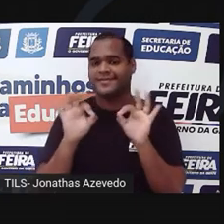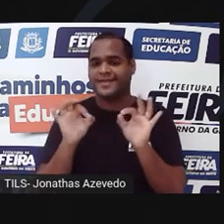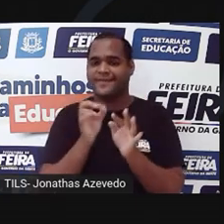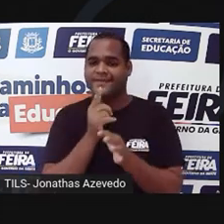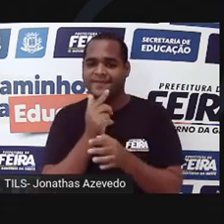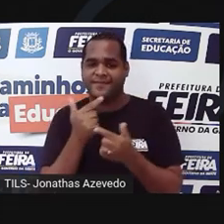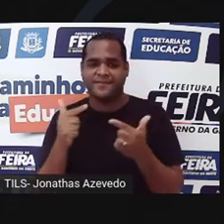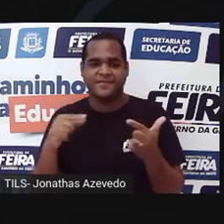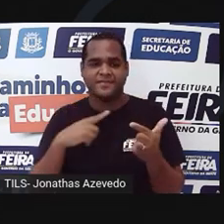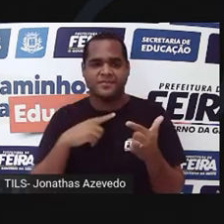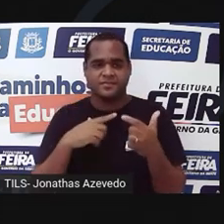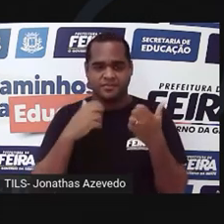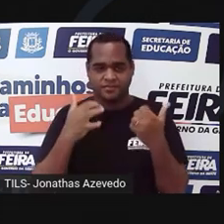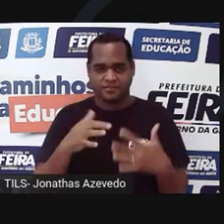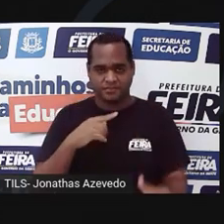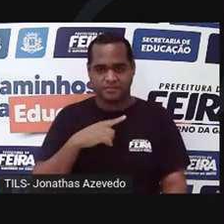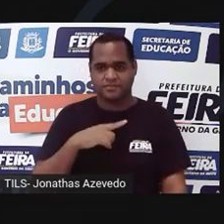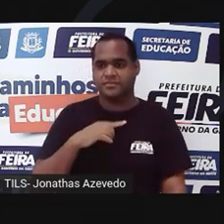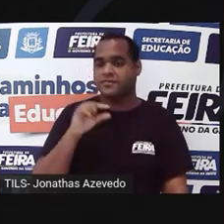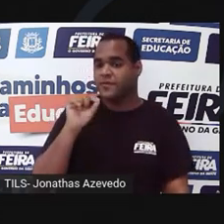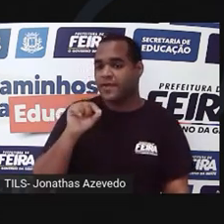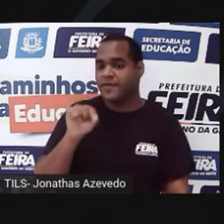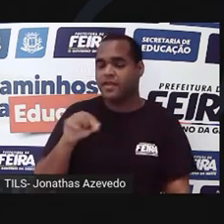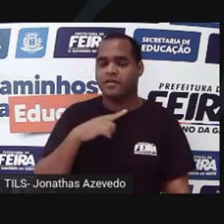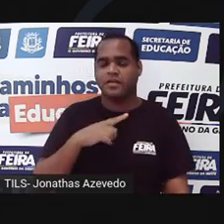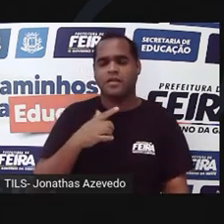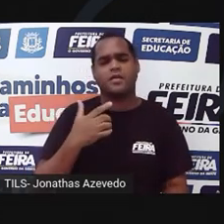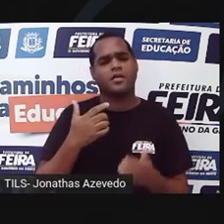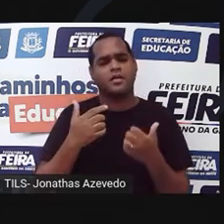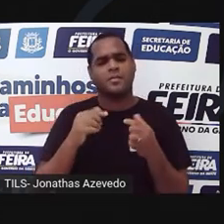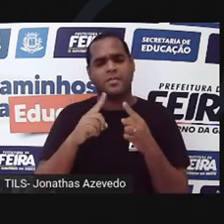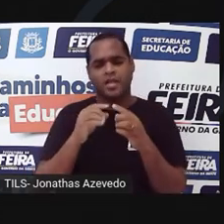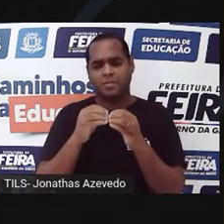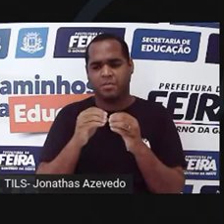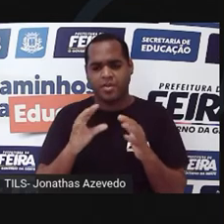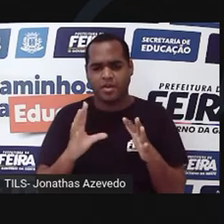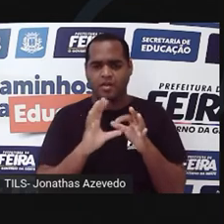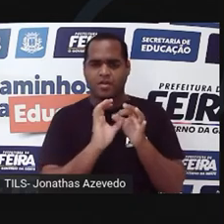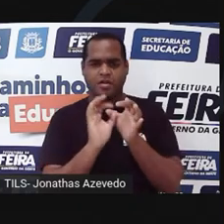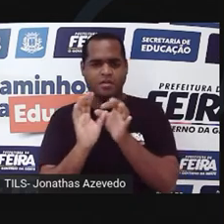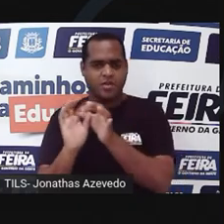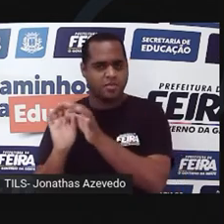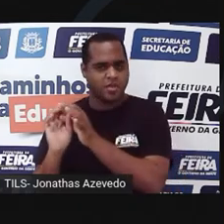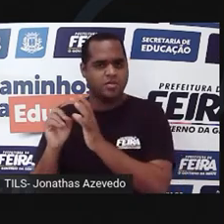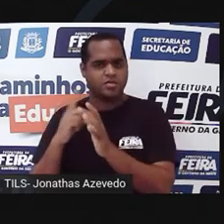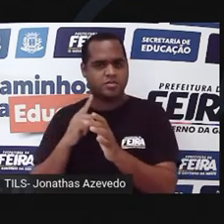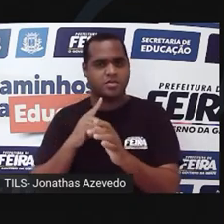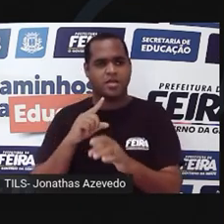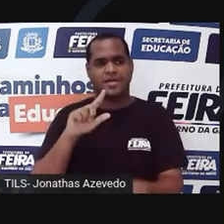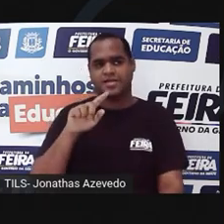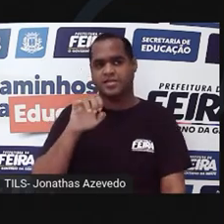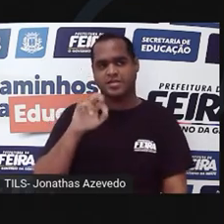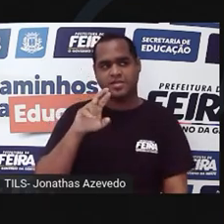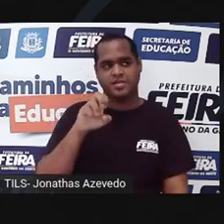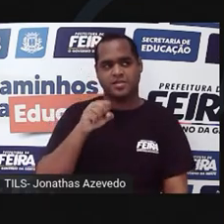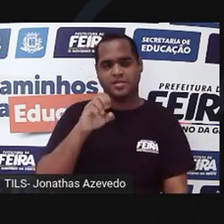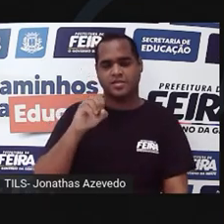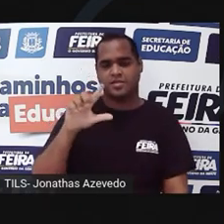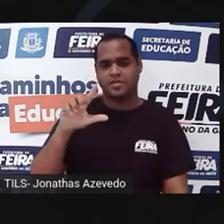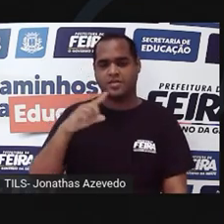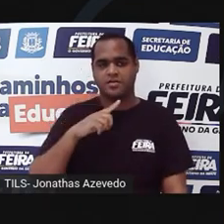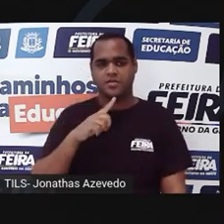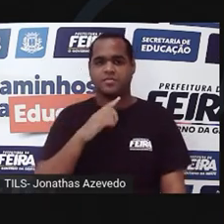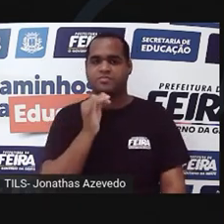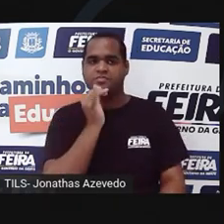secos e lenhosos quando maduros, mas não se abrem para liberar a semente. O arroz e o girassol são bons exemplos.